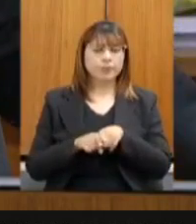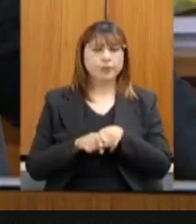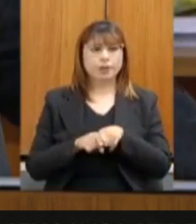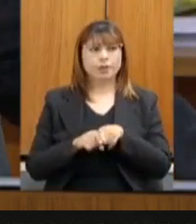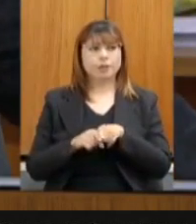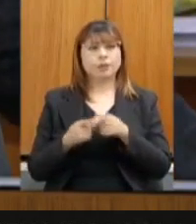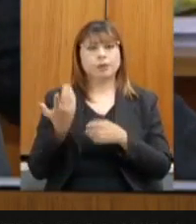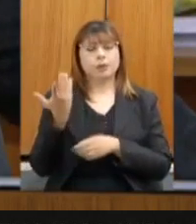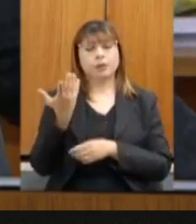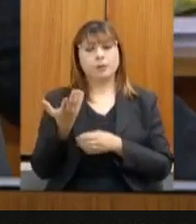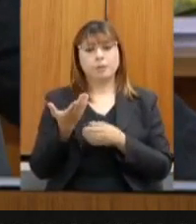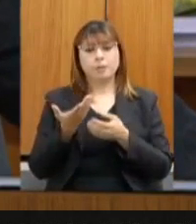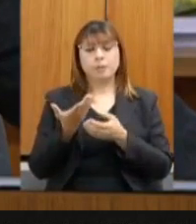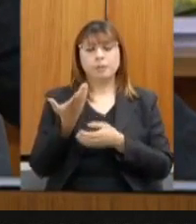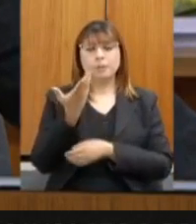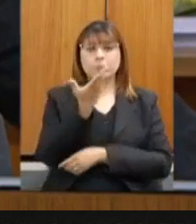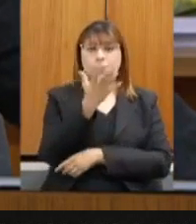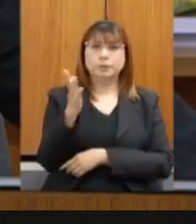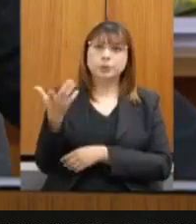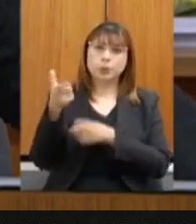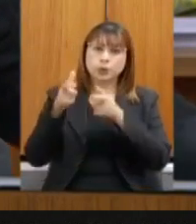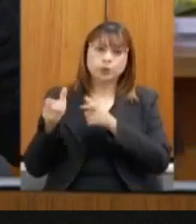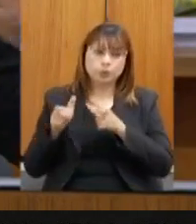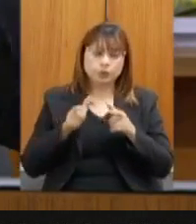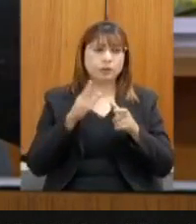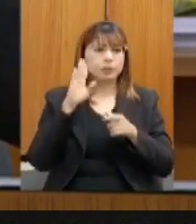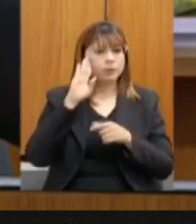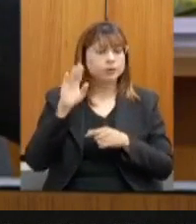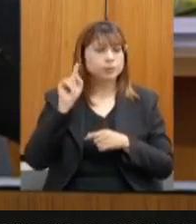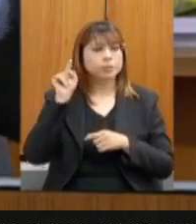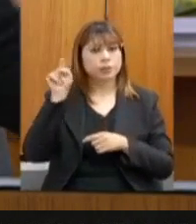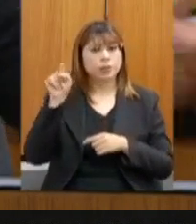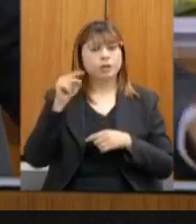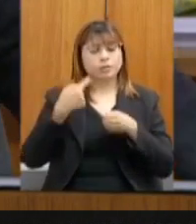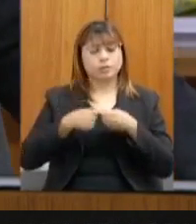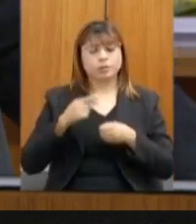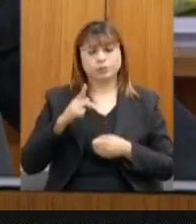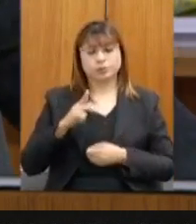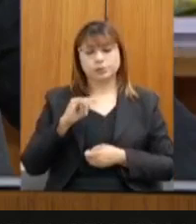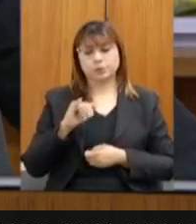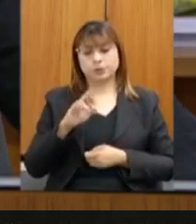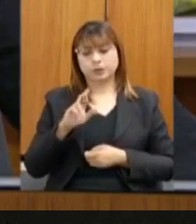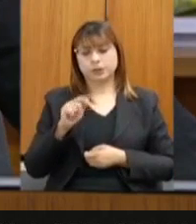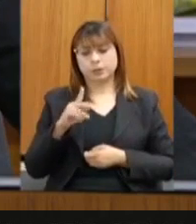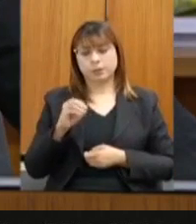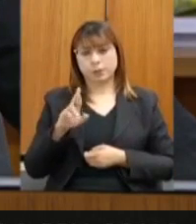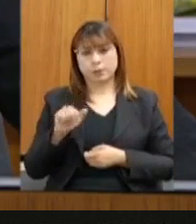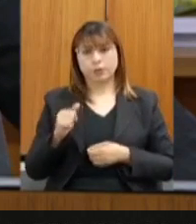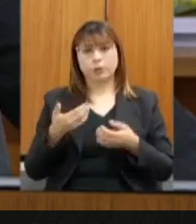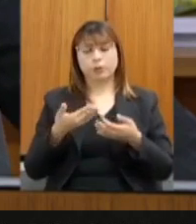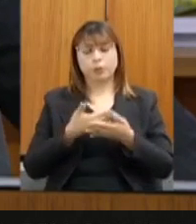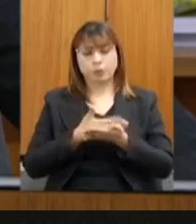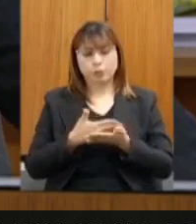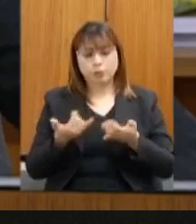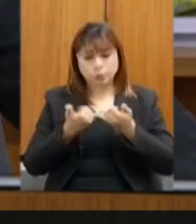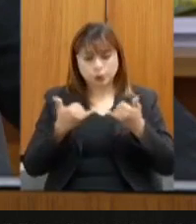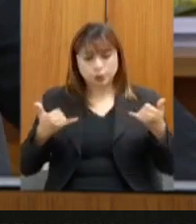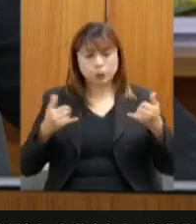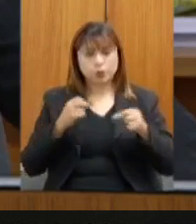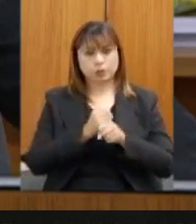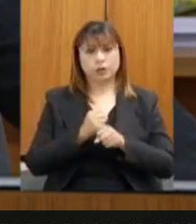se chamam plantas centralizadas, a maior na cidade de Pirapora, que já está energizada desde 2016,